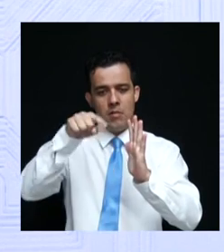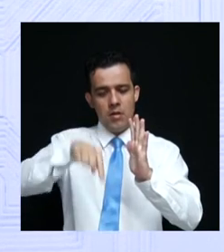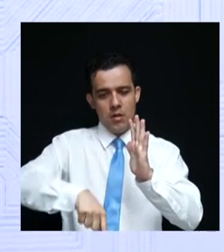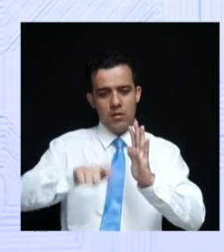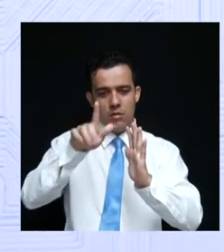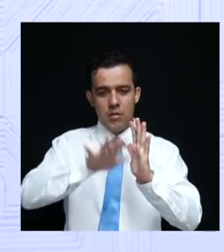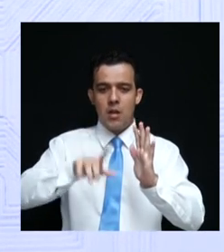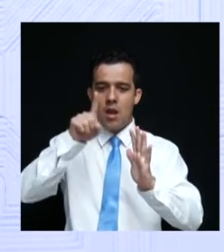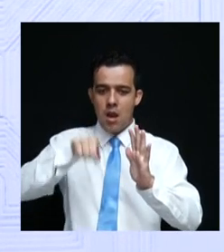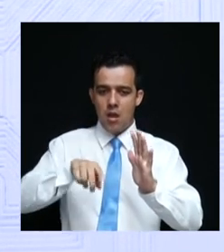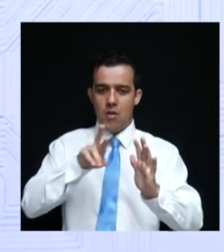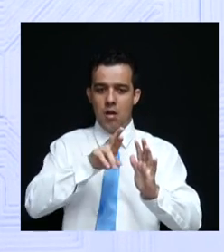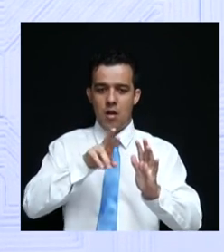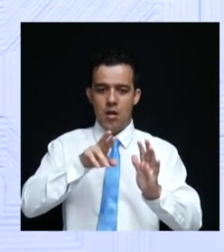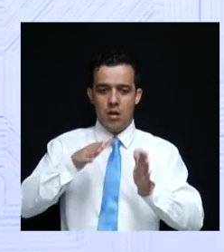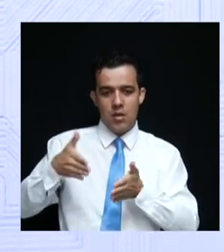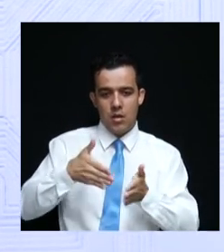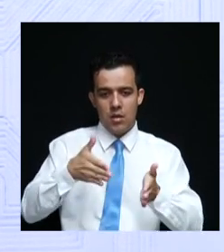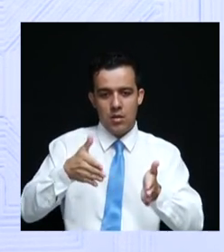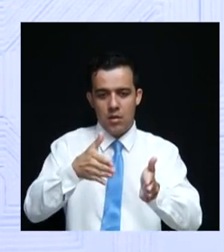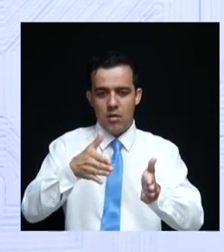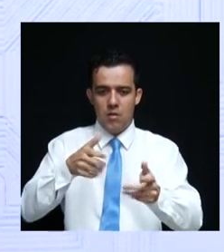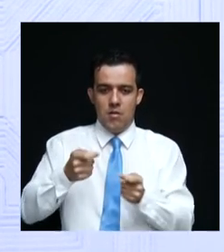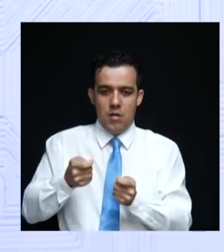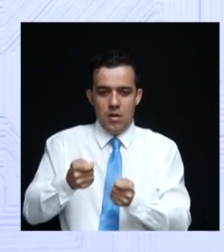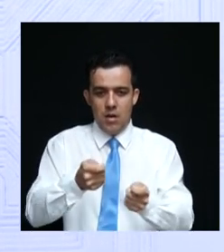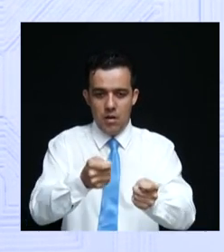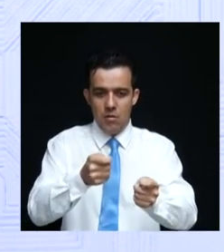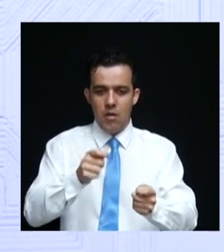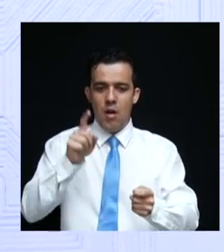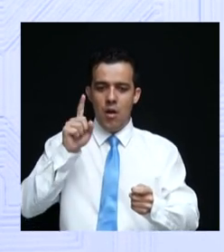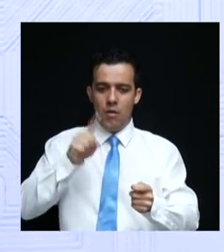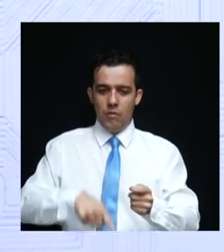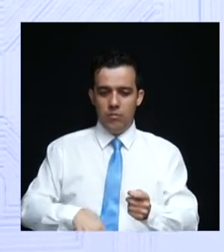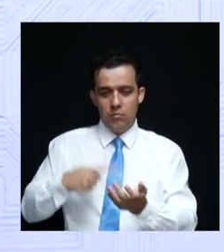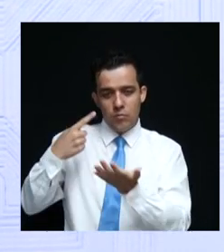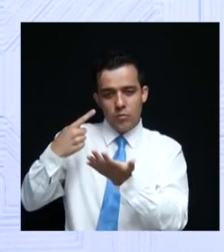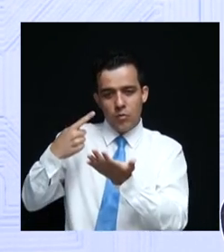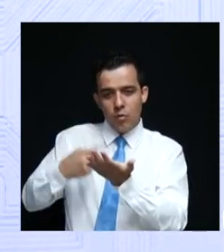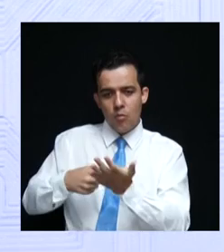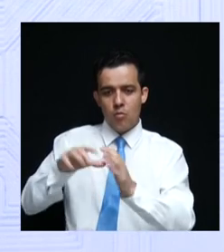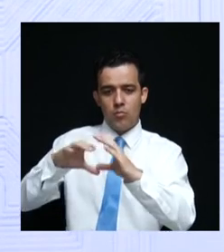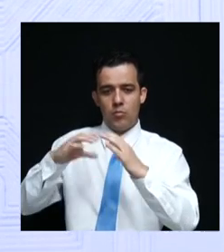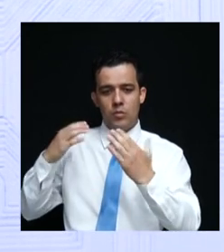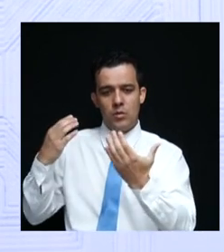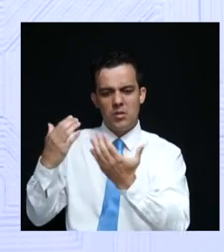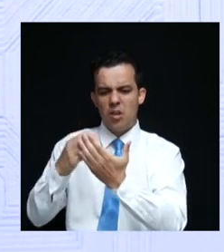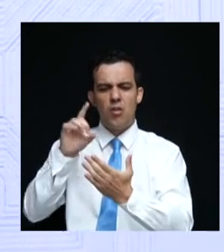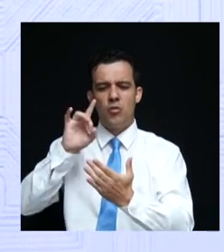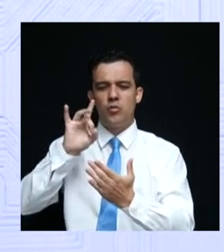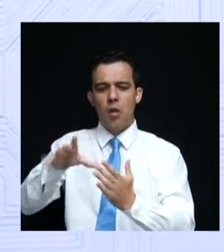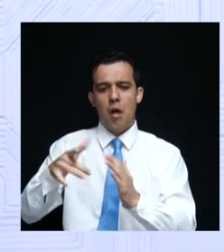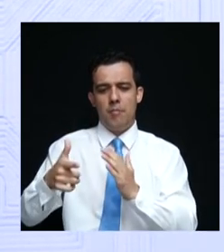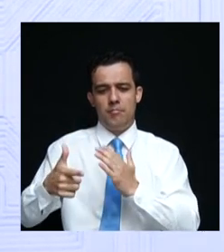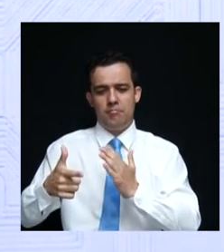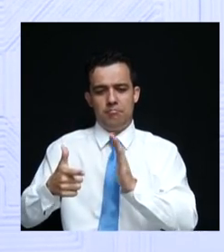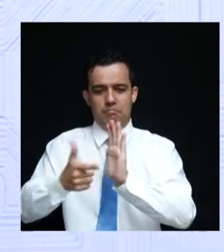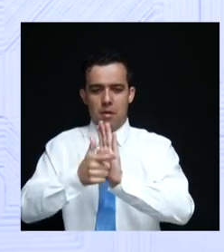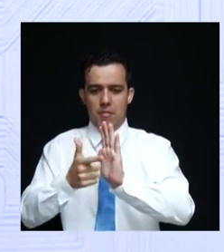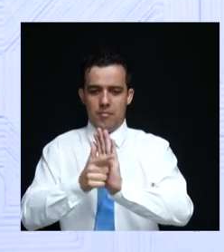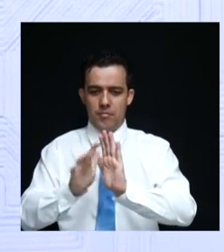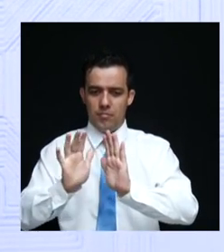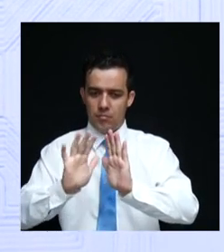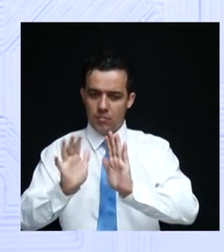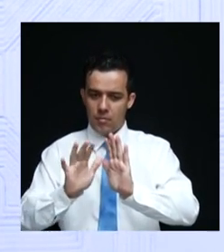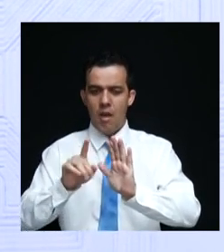é o nosso Rio Araguaia. Vamos instalar os nossos comitês de bacia, mas não no papel. Vamos realmente fazer com que